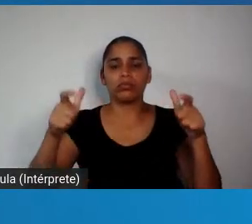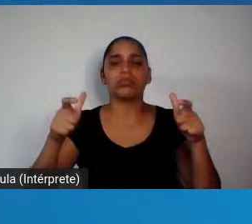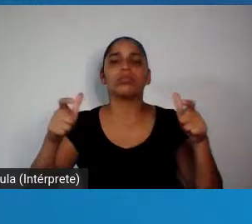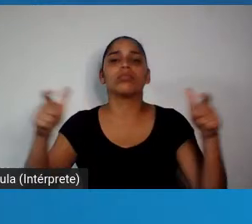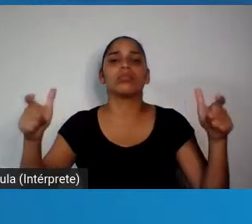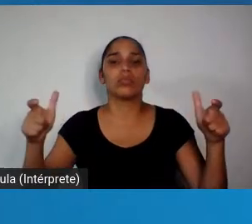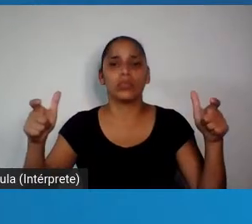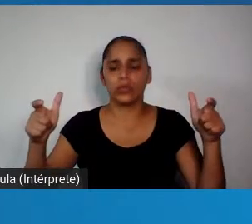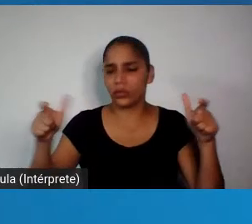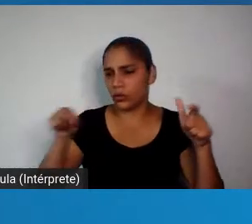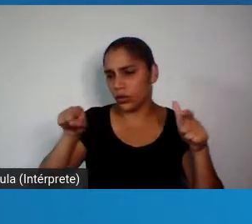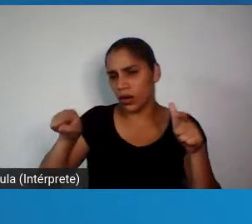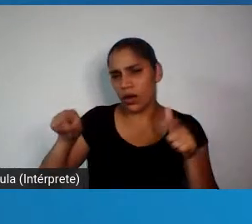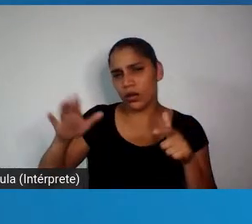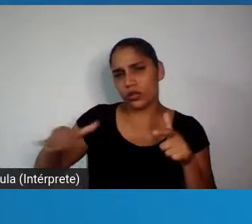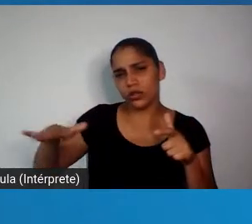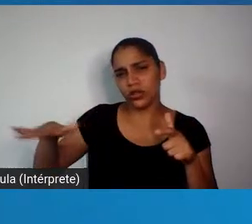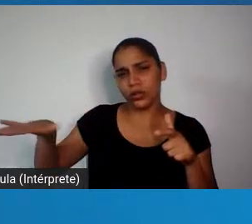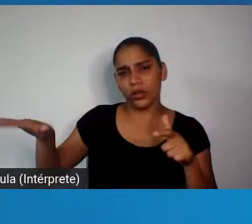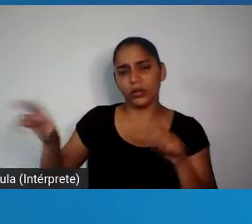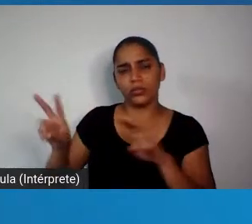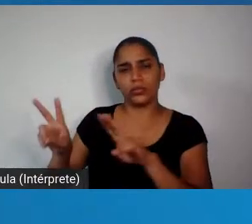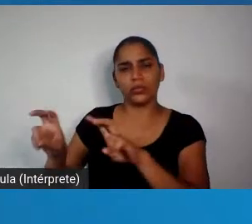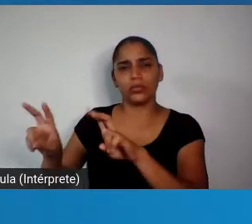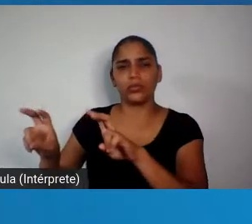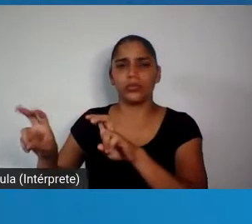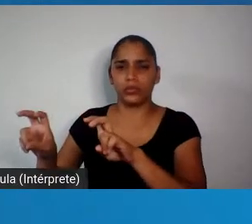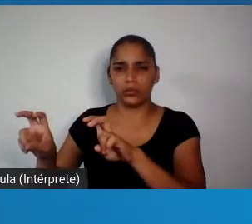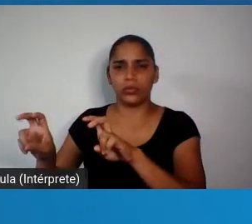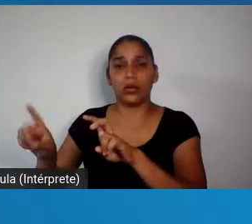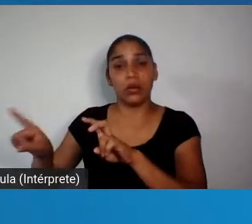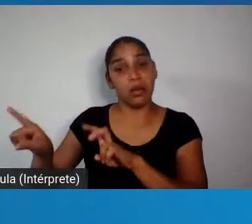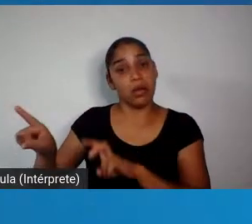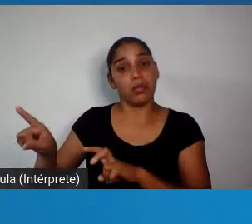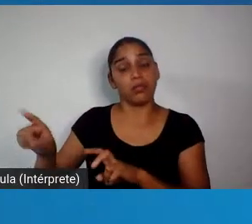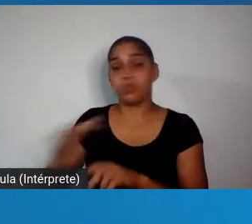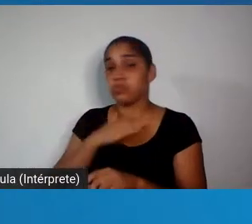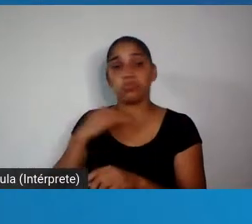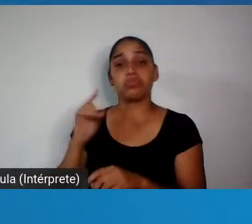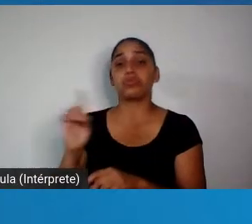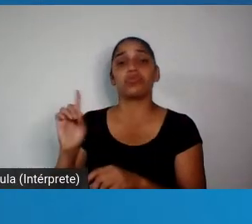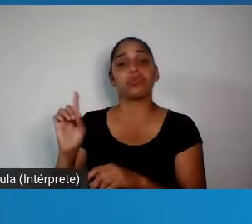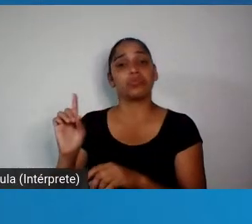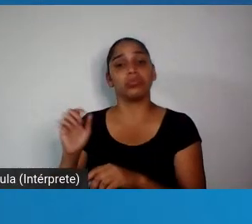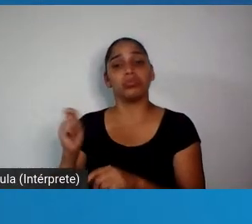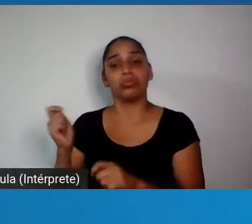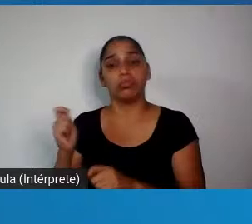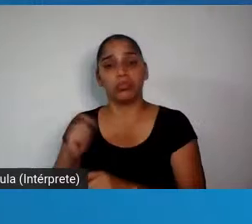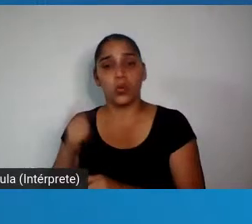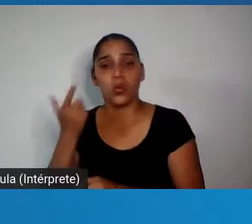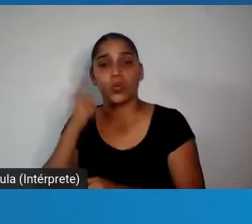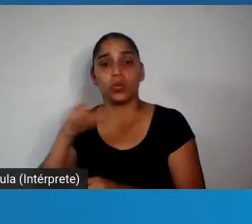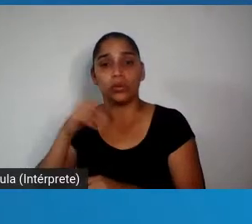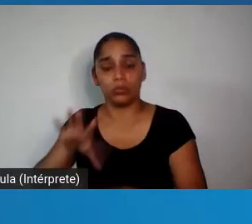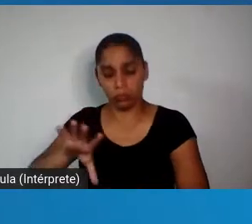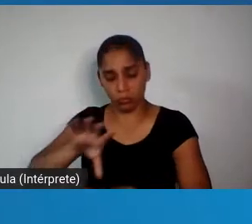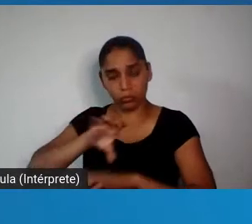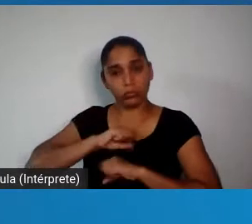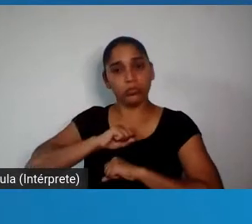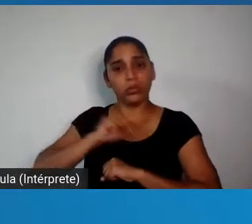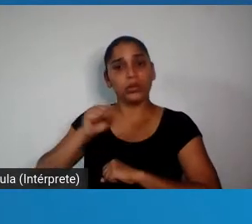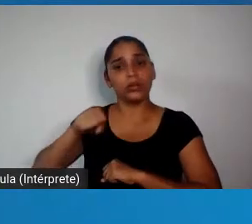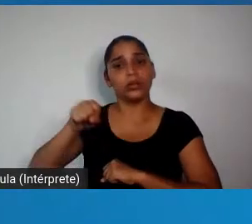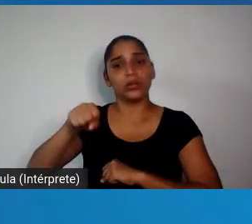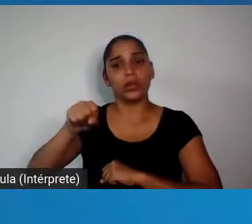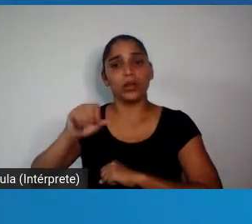crianças, felizmente, poupavam-as mais, né? Então, elas tinham uma infecção mais branda,